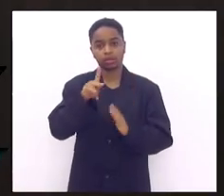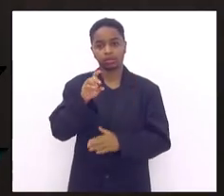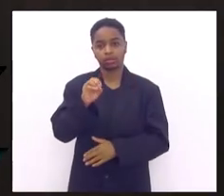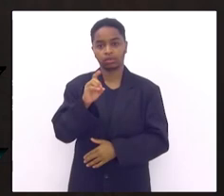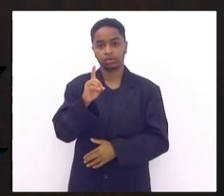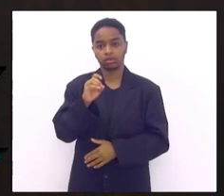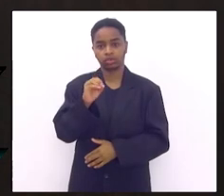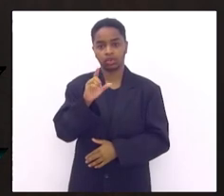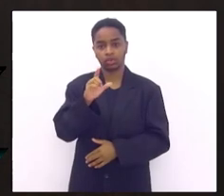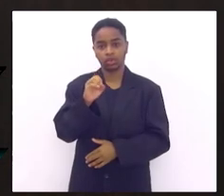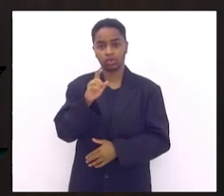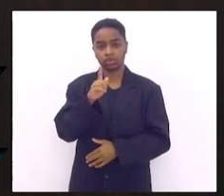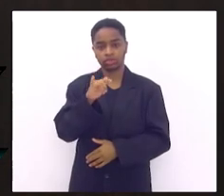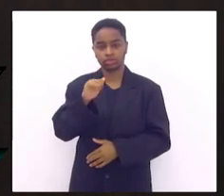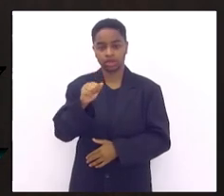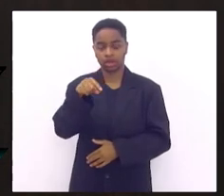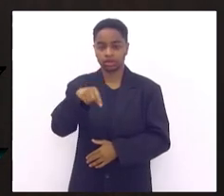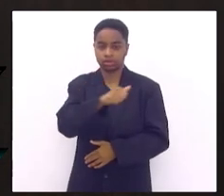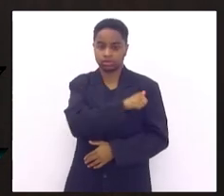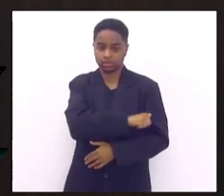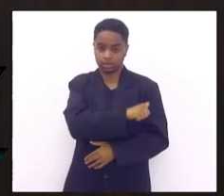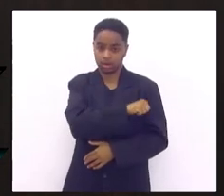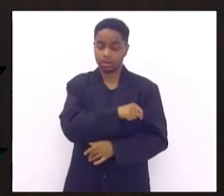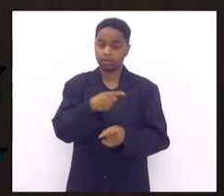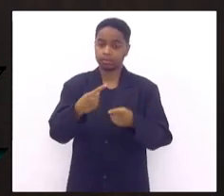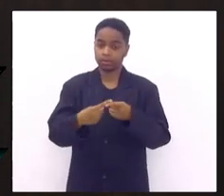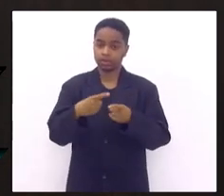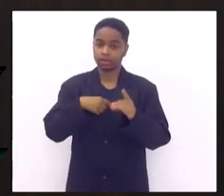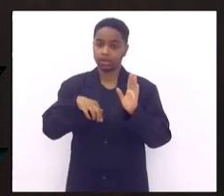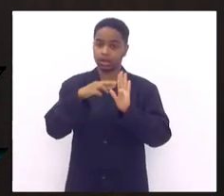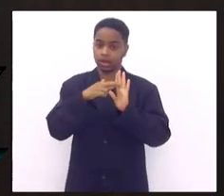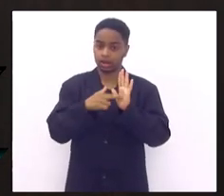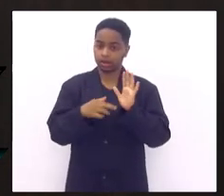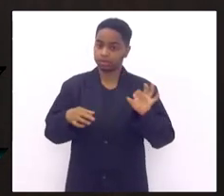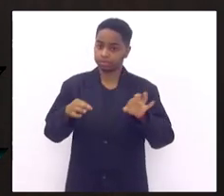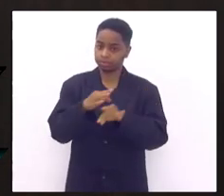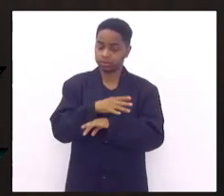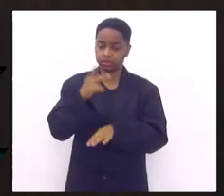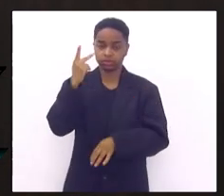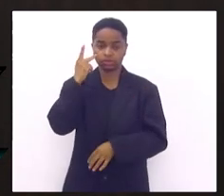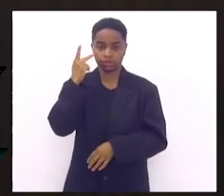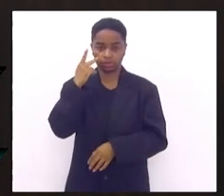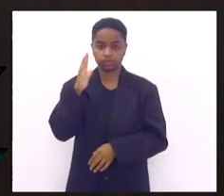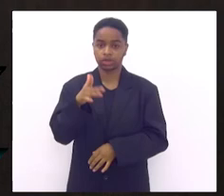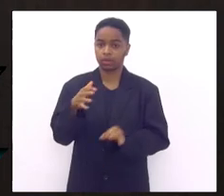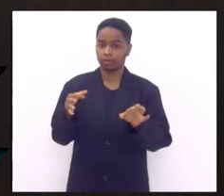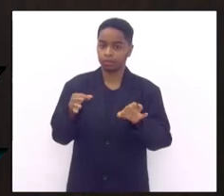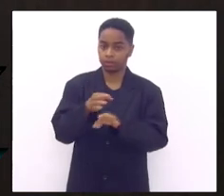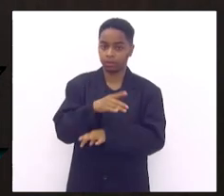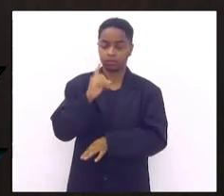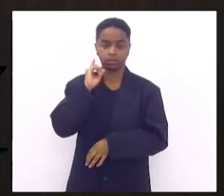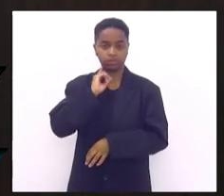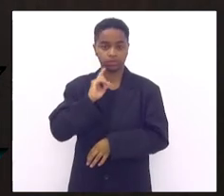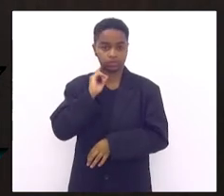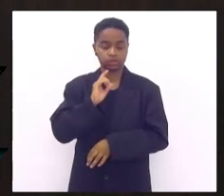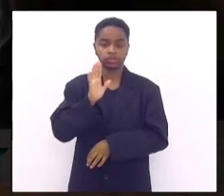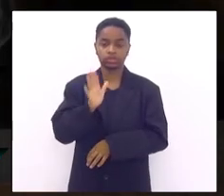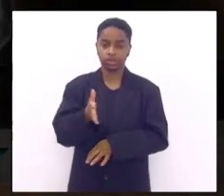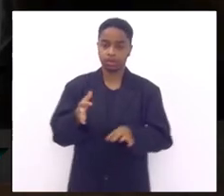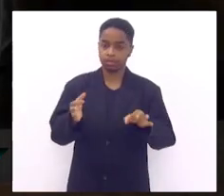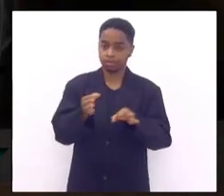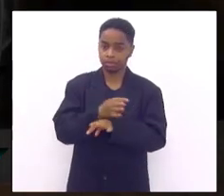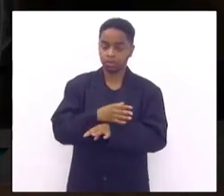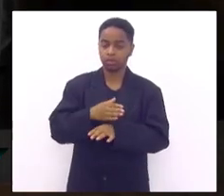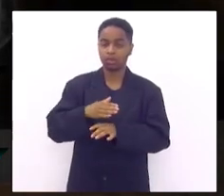Janeiro veja bem a podologia tá regulamentada em São Paulo tá regulamentada em Minas Gerais tá regulamentada no